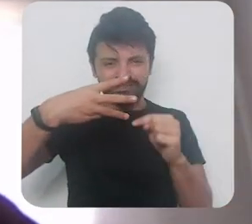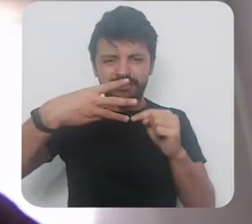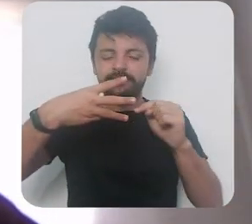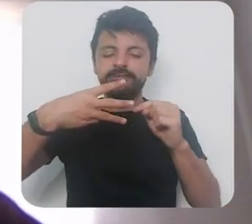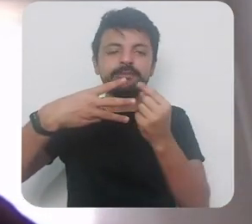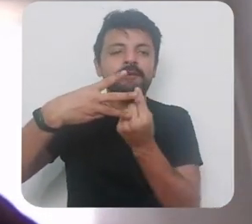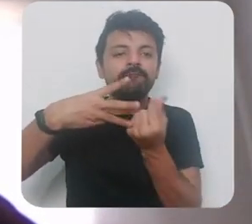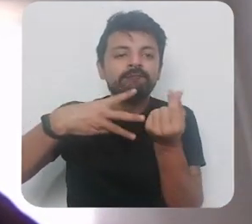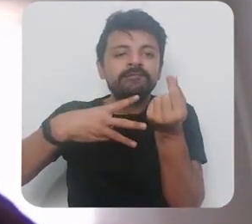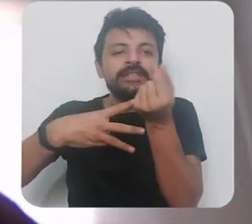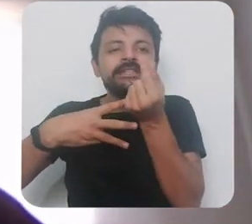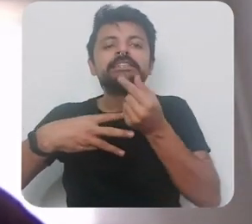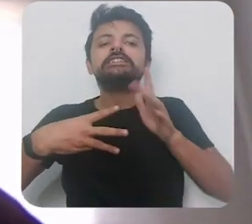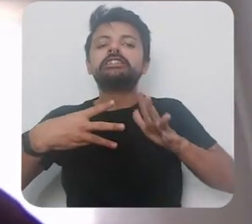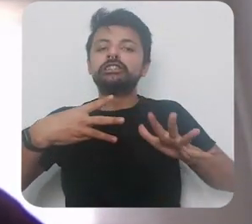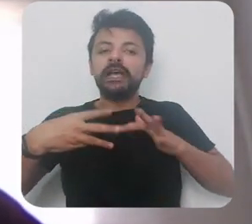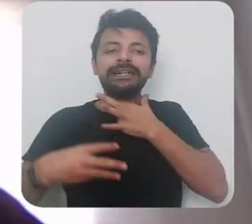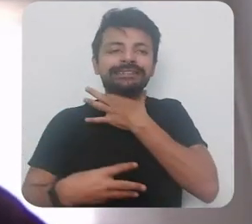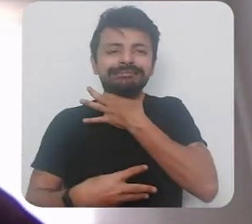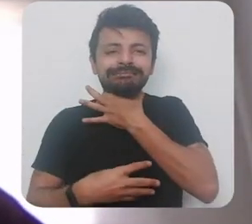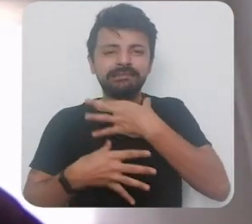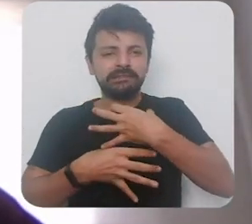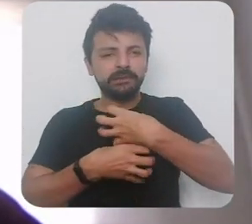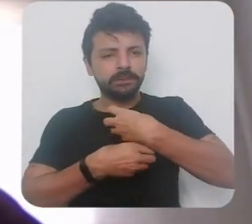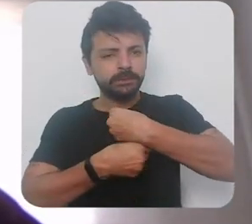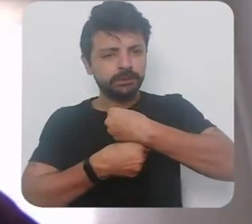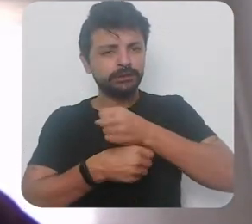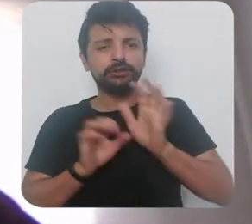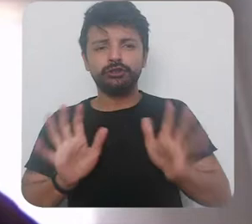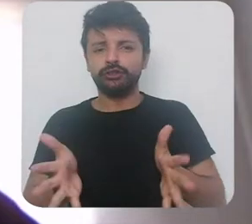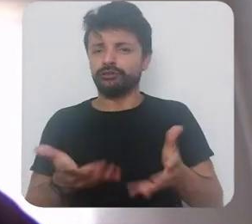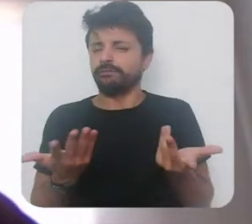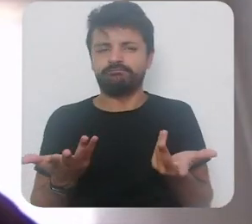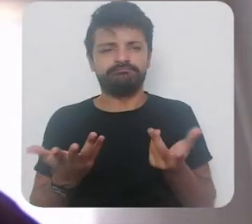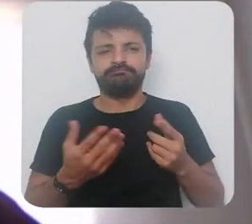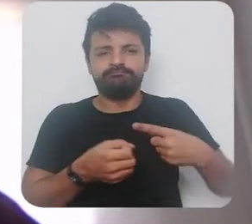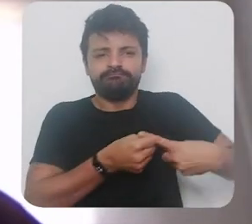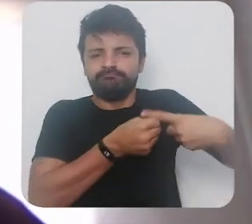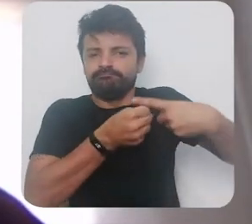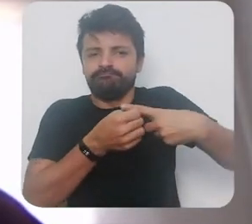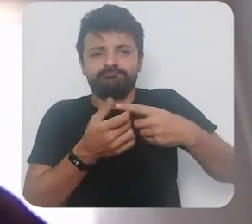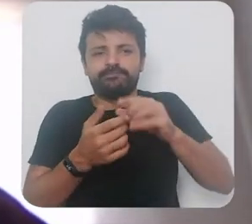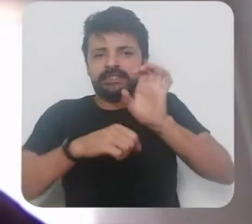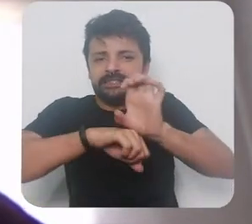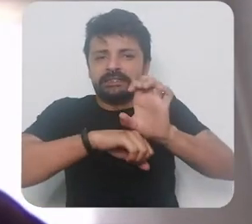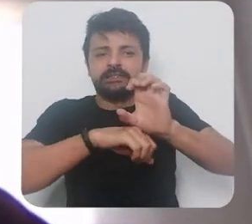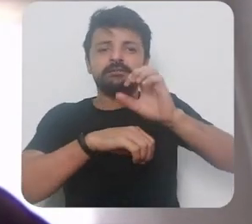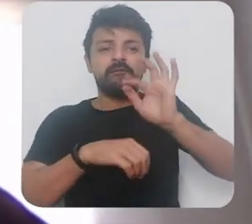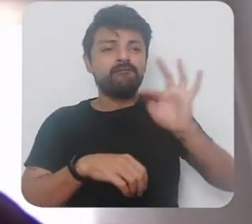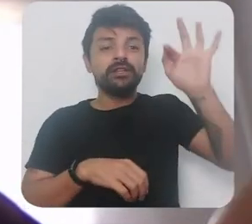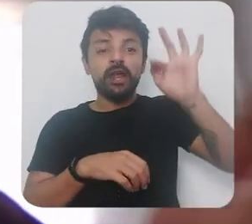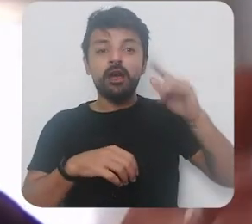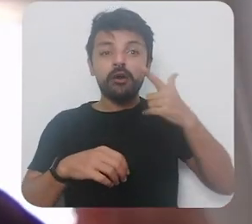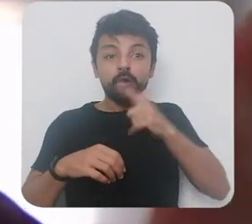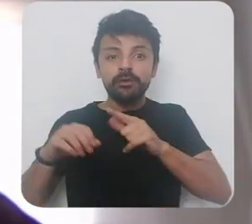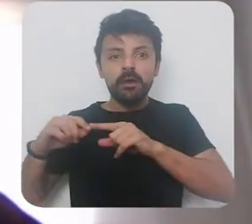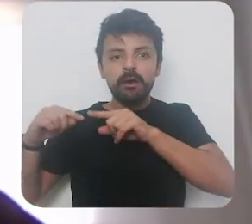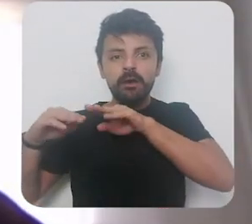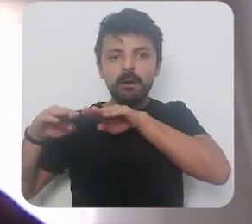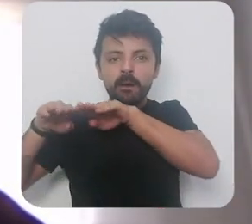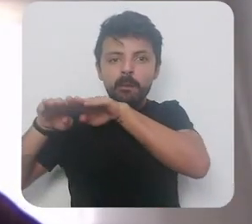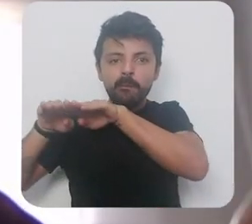estavam já muito estranguladas a gente não tinha um ciclo de crescimento